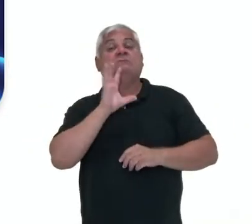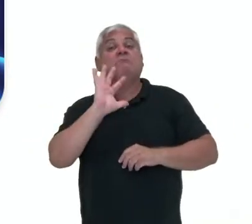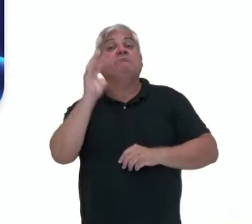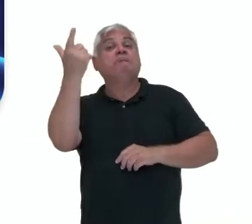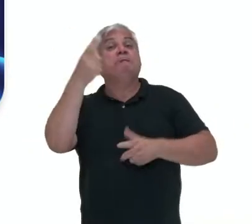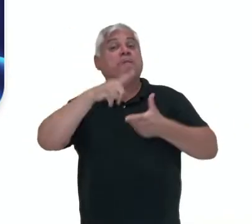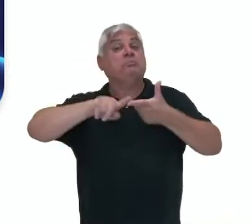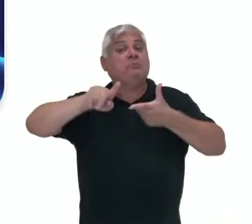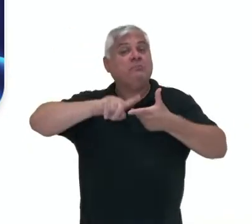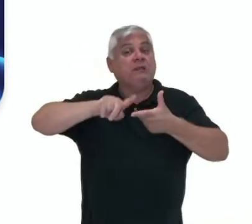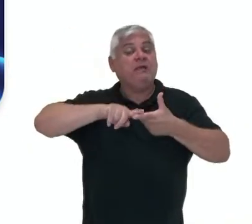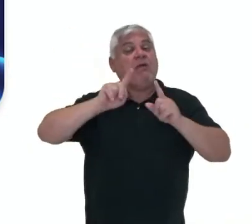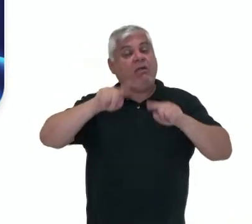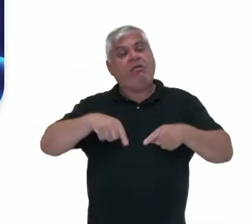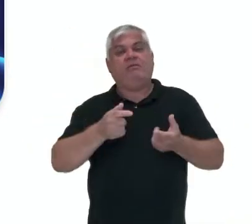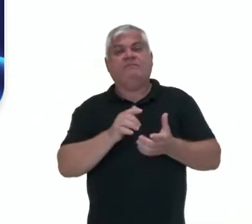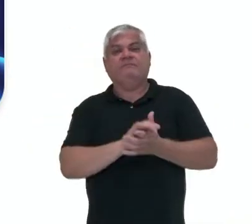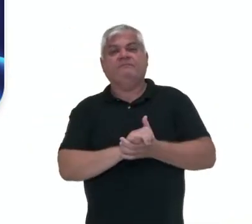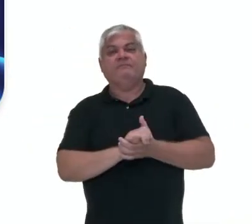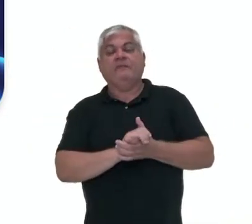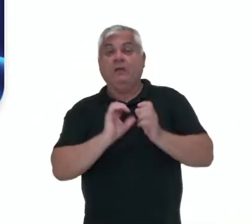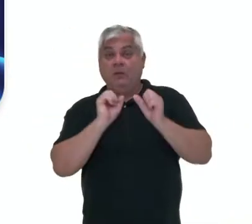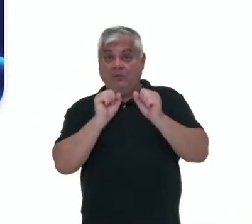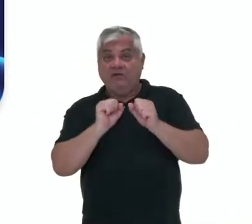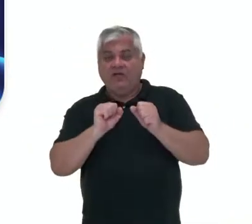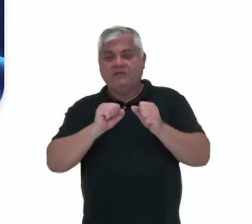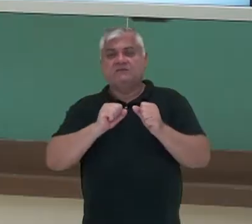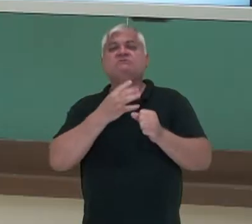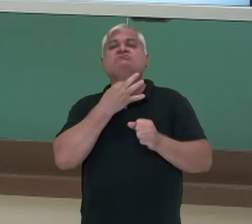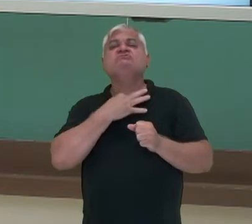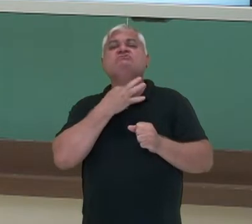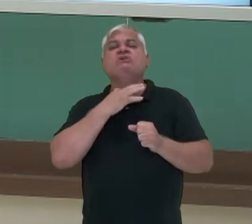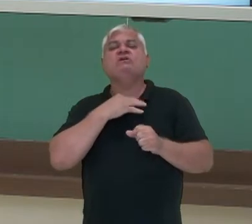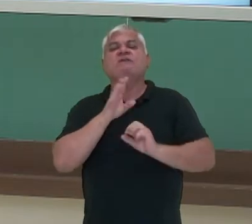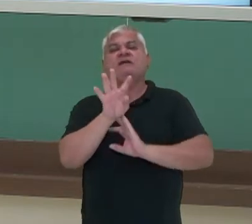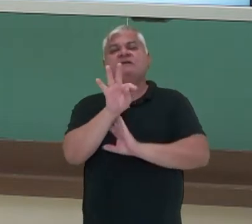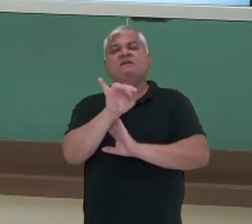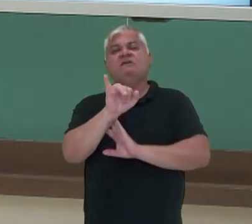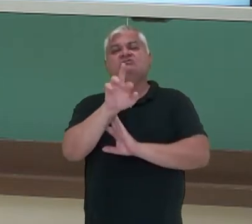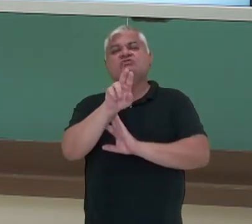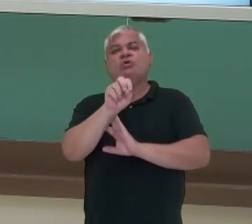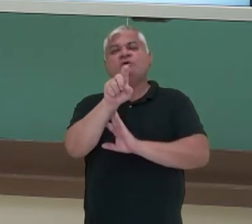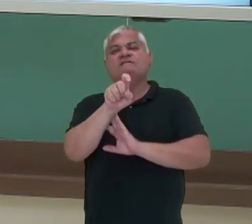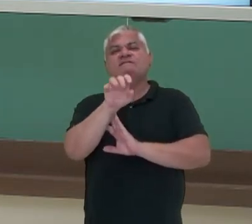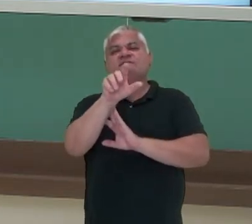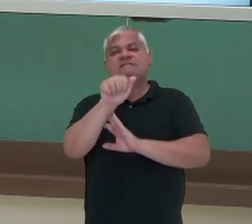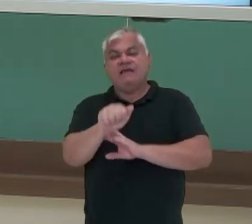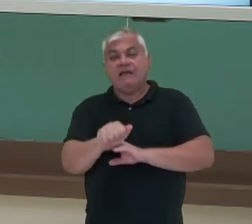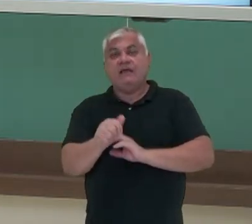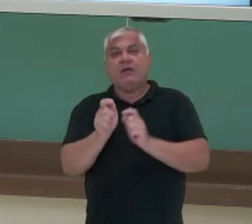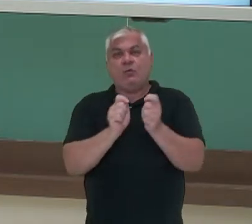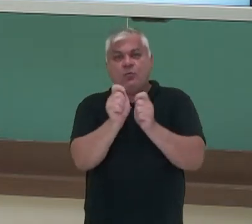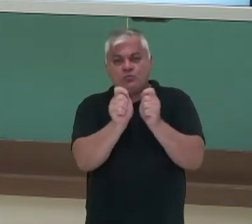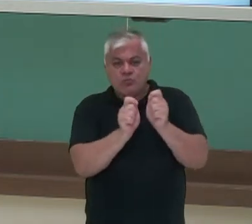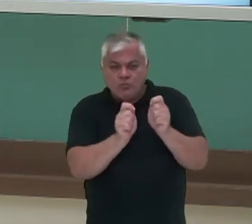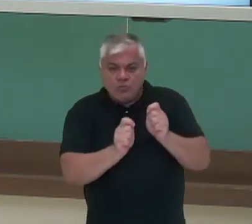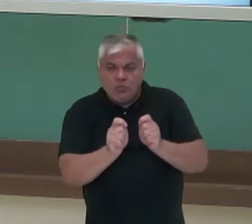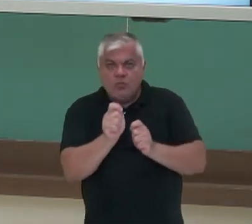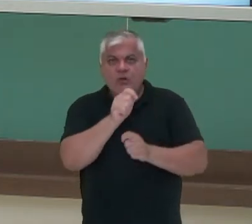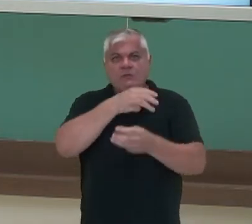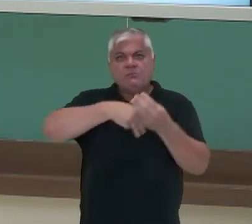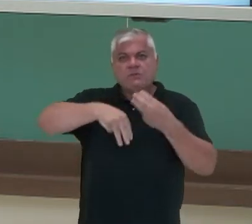disfunção da tireoide. Ela produz a tiroxina, que é o hormônio que controla o